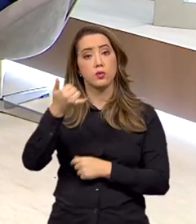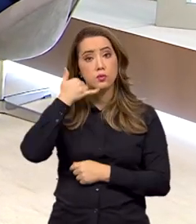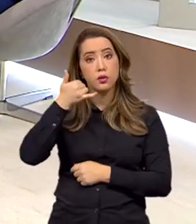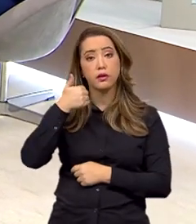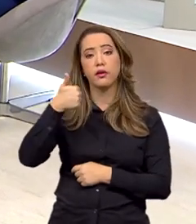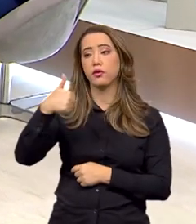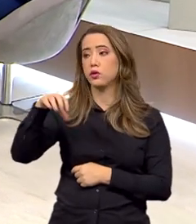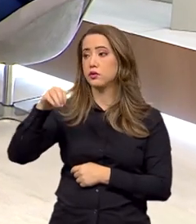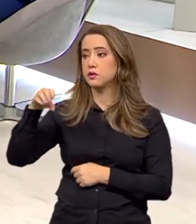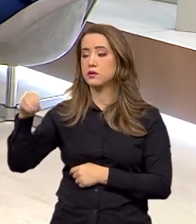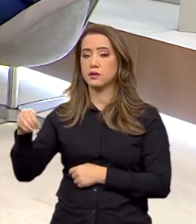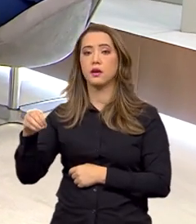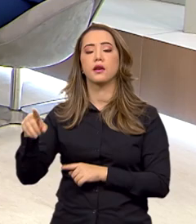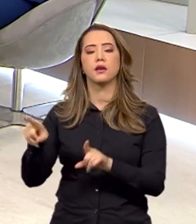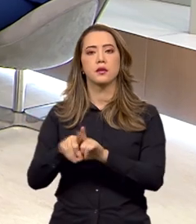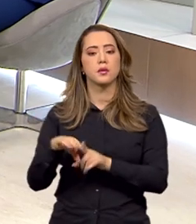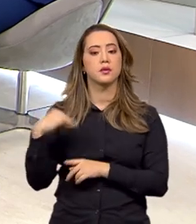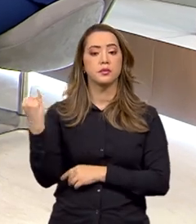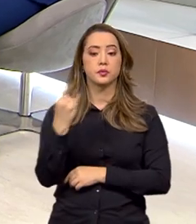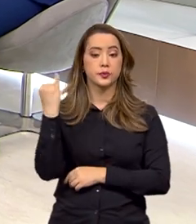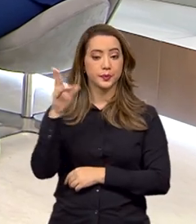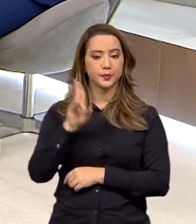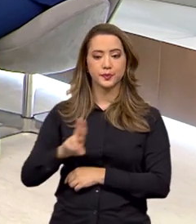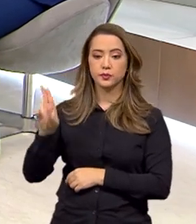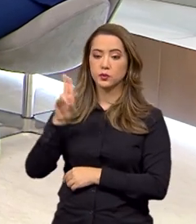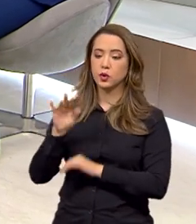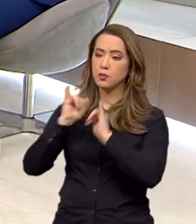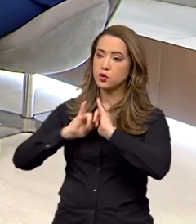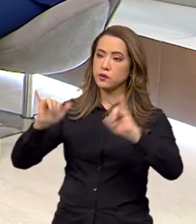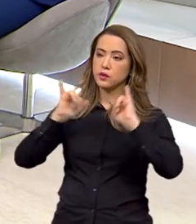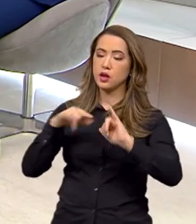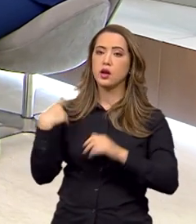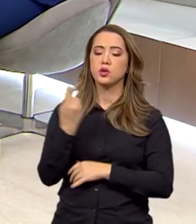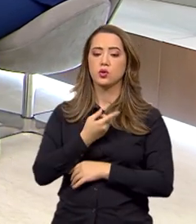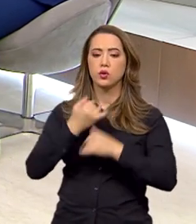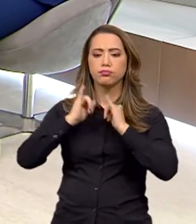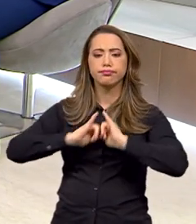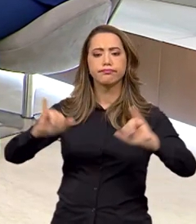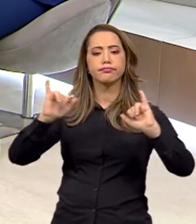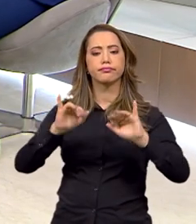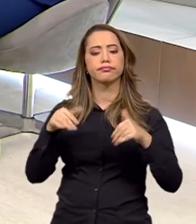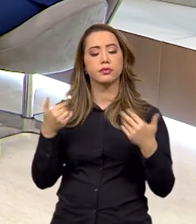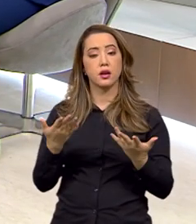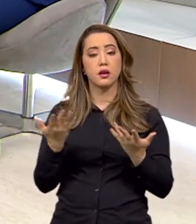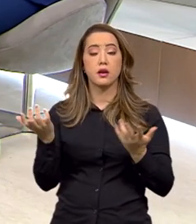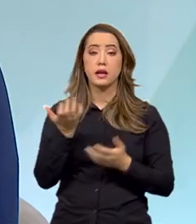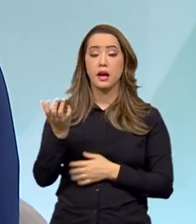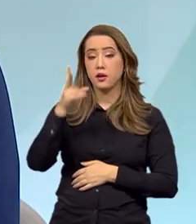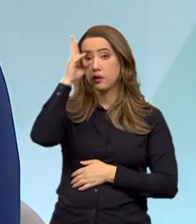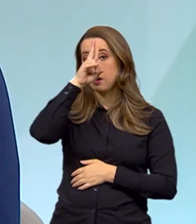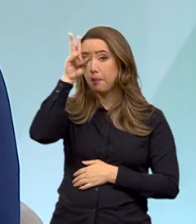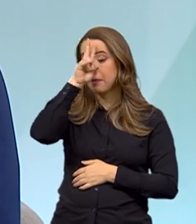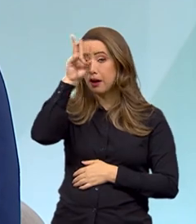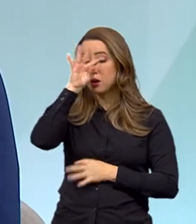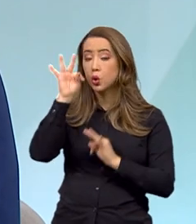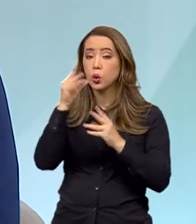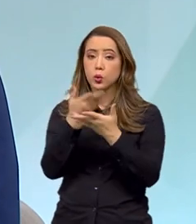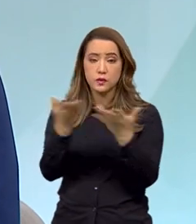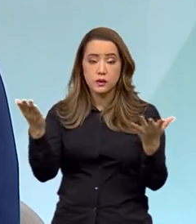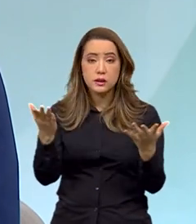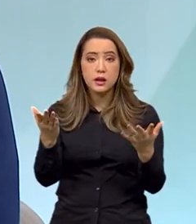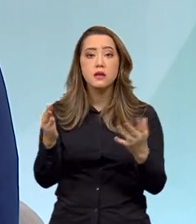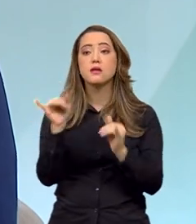utilizar esse espaço também para divulgar os nossos canais de denúncia. Quero lembrar a todos que a denúncia, ela é